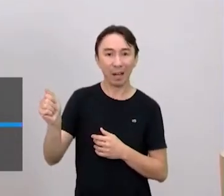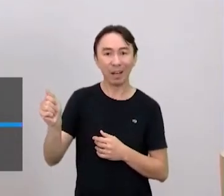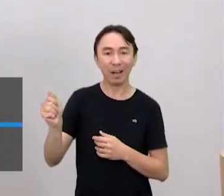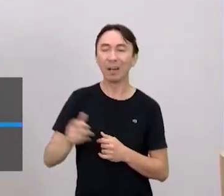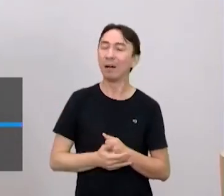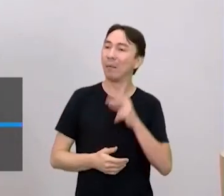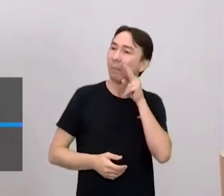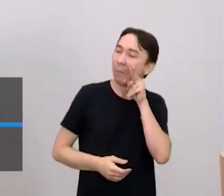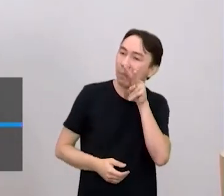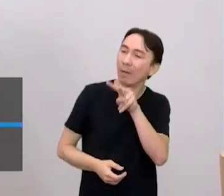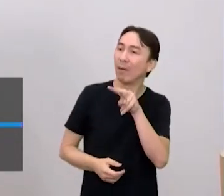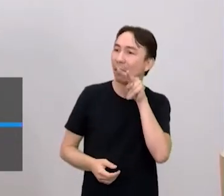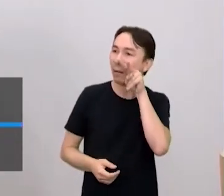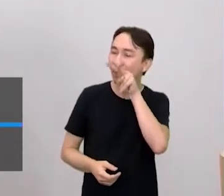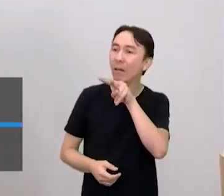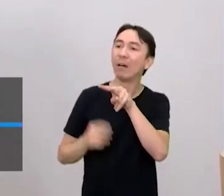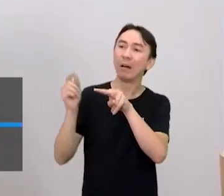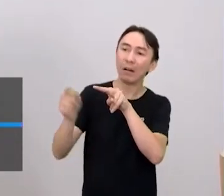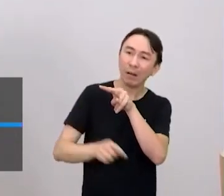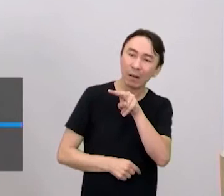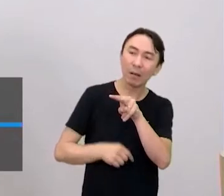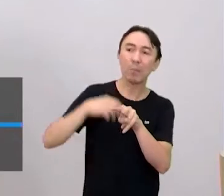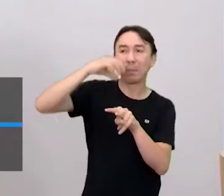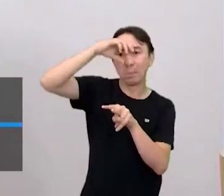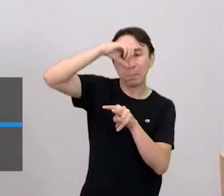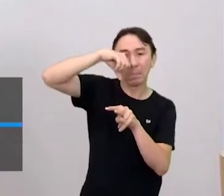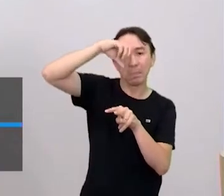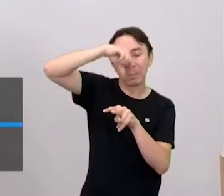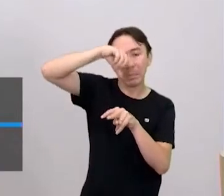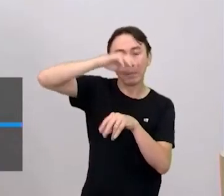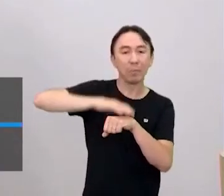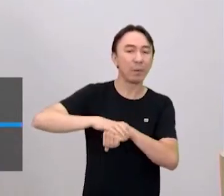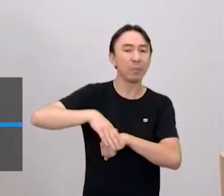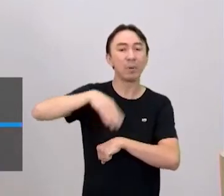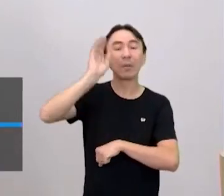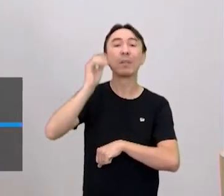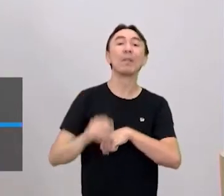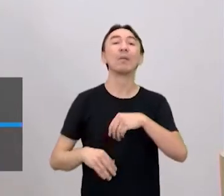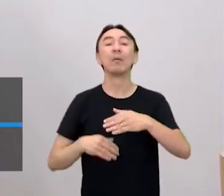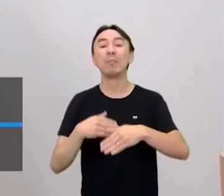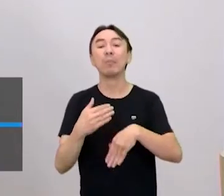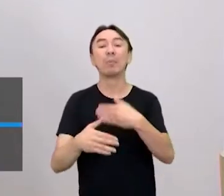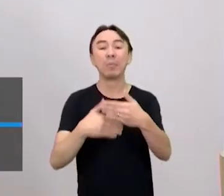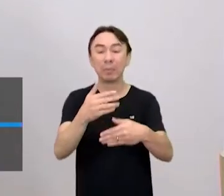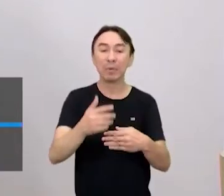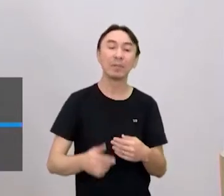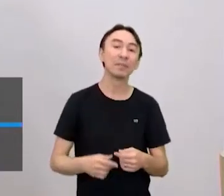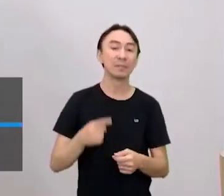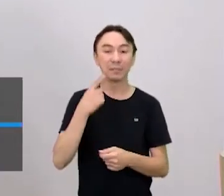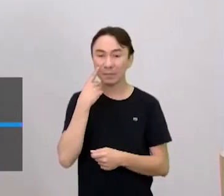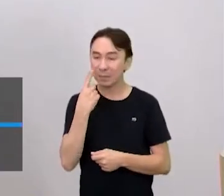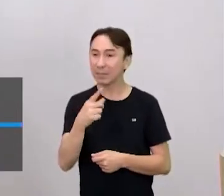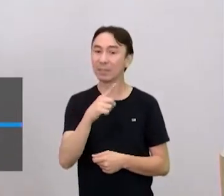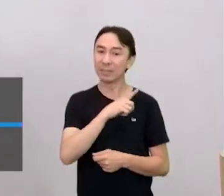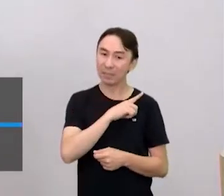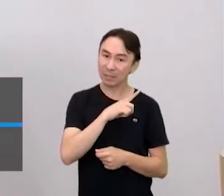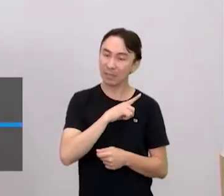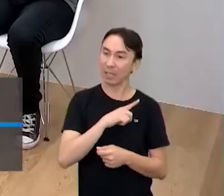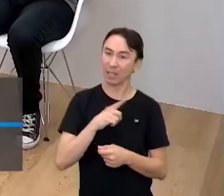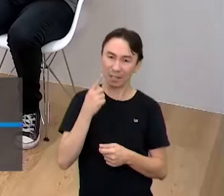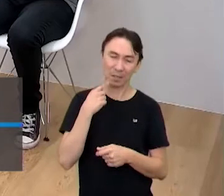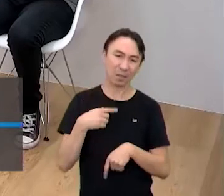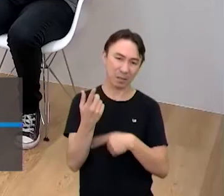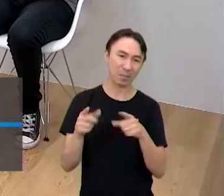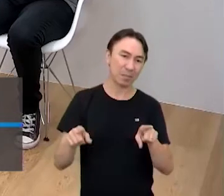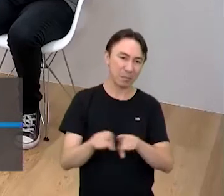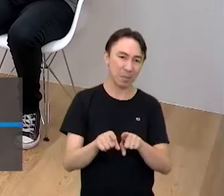pouco mais disso, né? E daí, depois, passou o tempo e eu comecei a acompanhar a luta de kickbox, que não é igual o